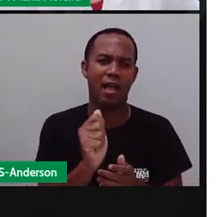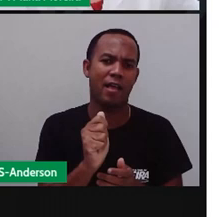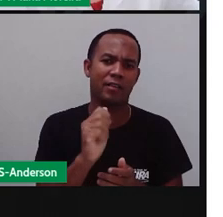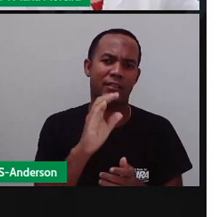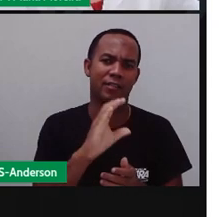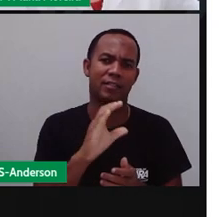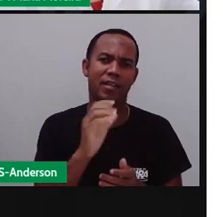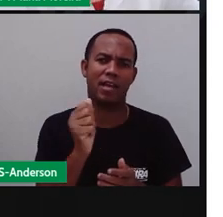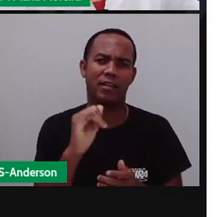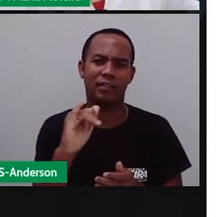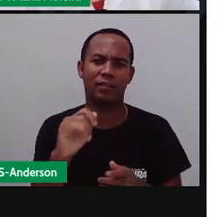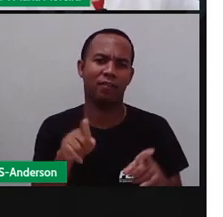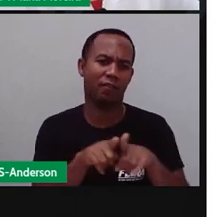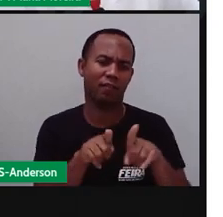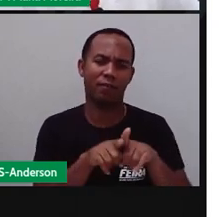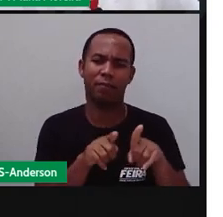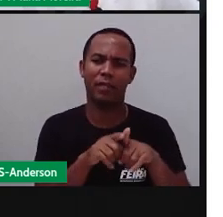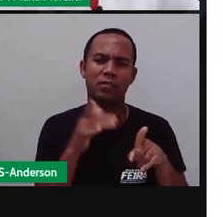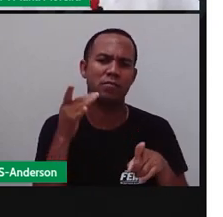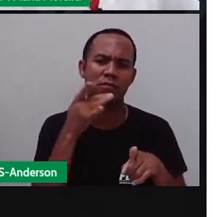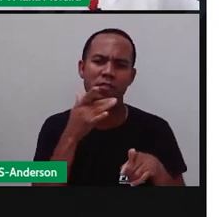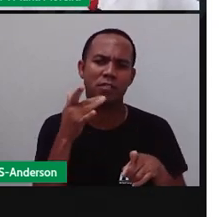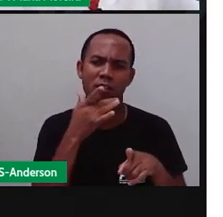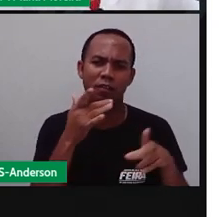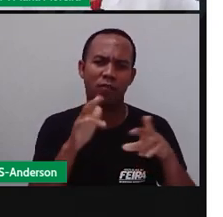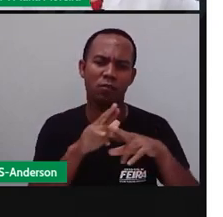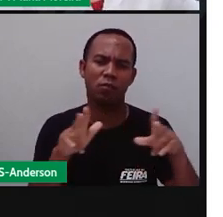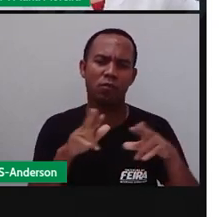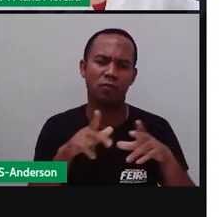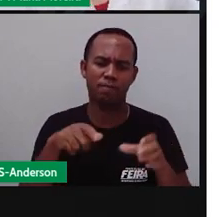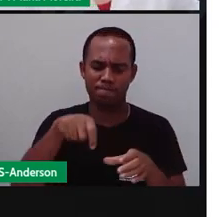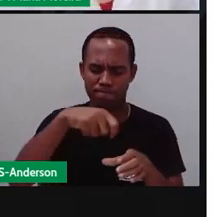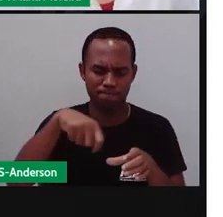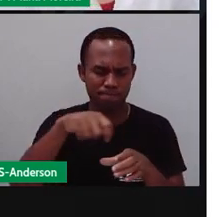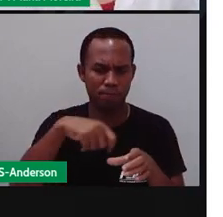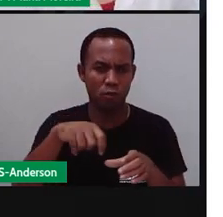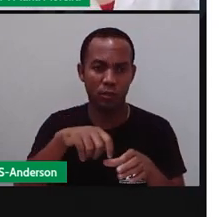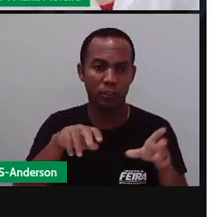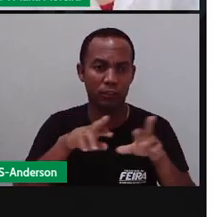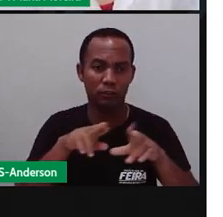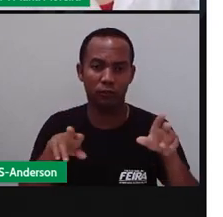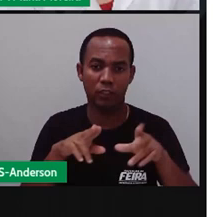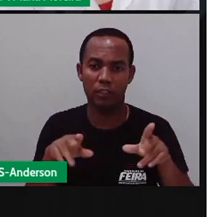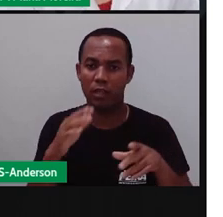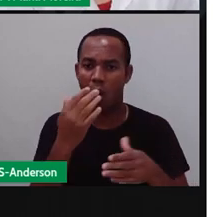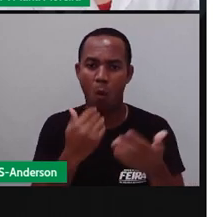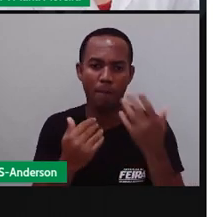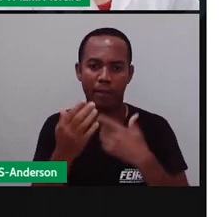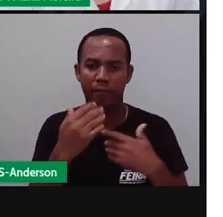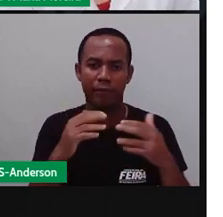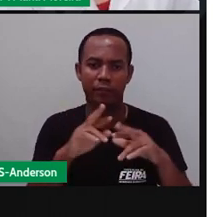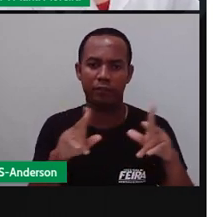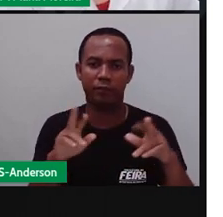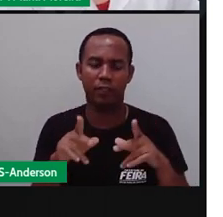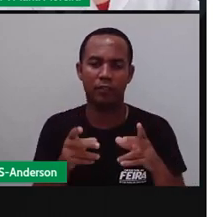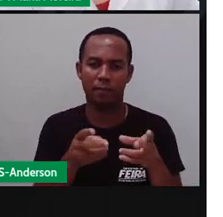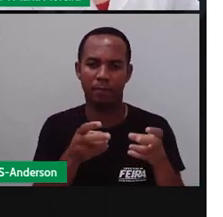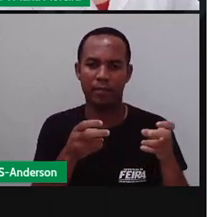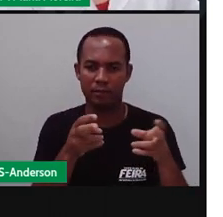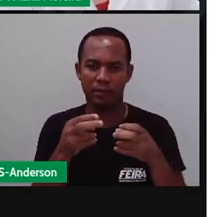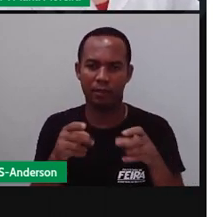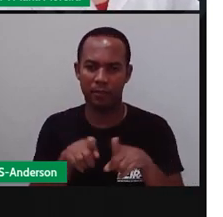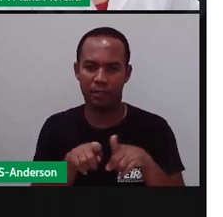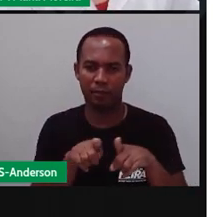né, e o festival do açaí, a quantidade de coisas que se poderia fazer com o quê? Com o açaí. E percebam que as